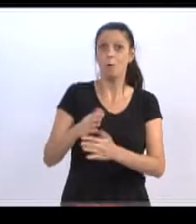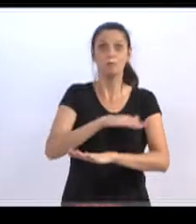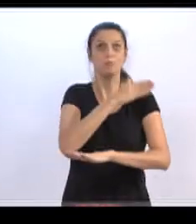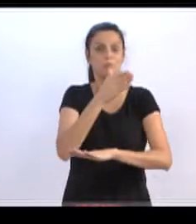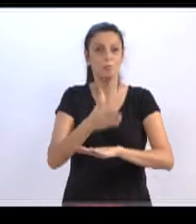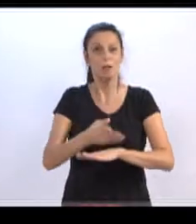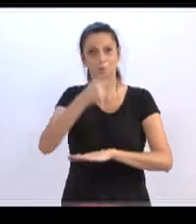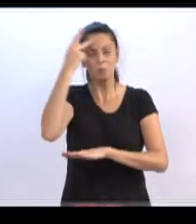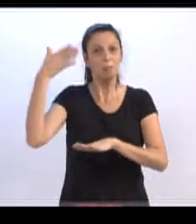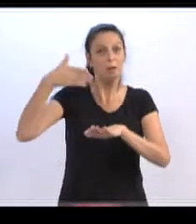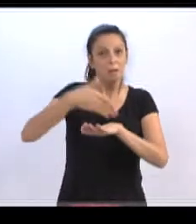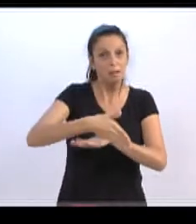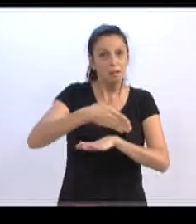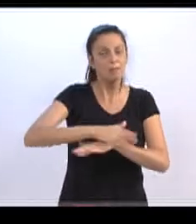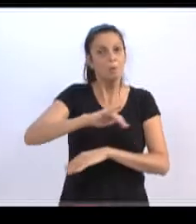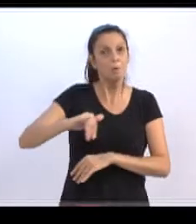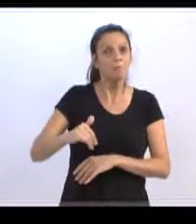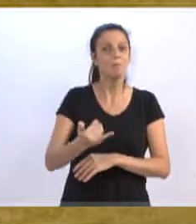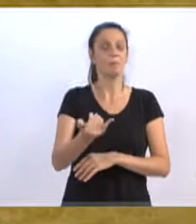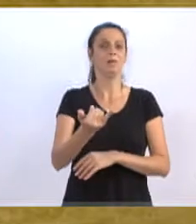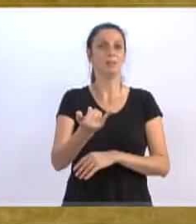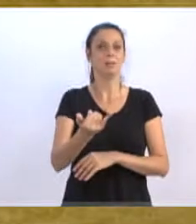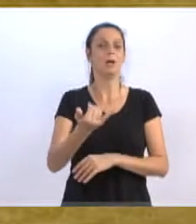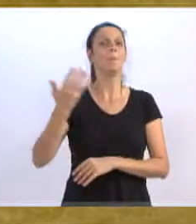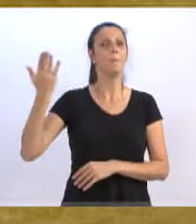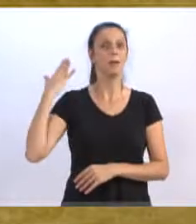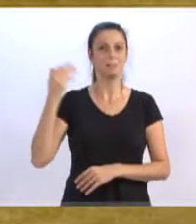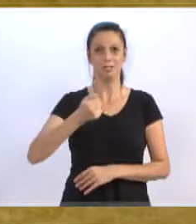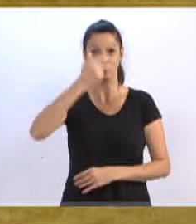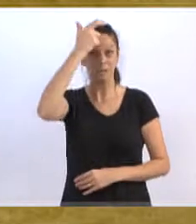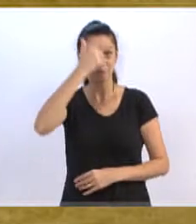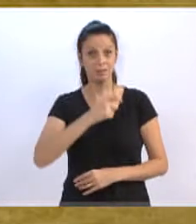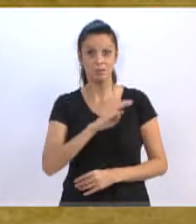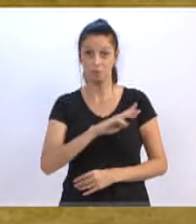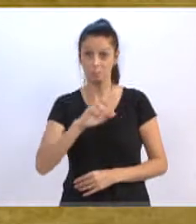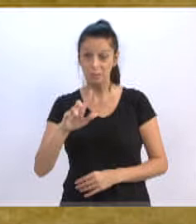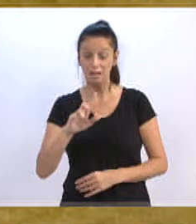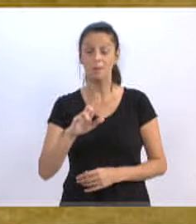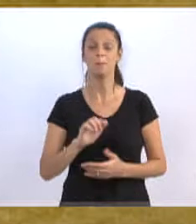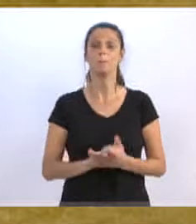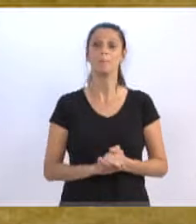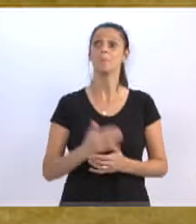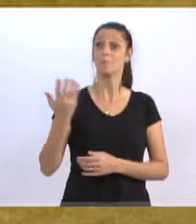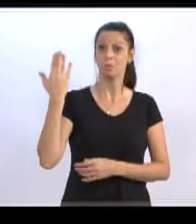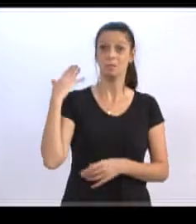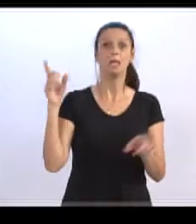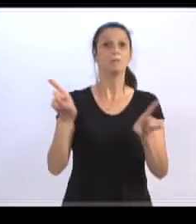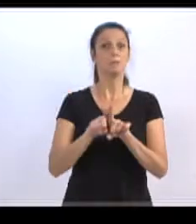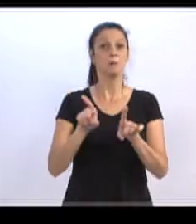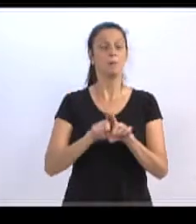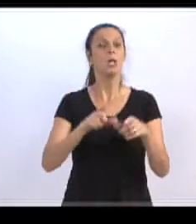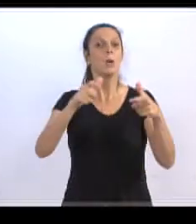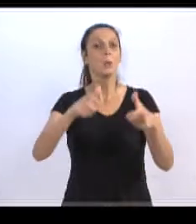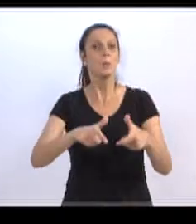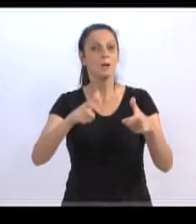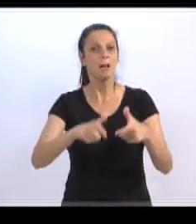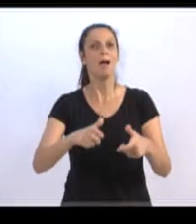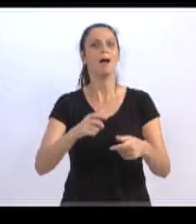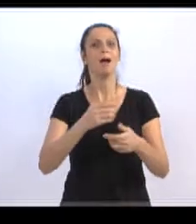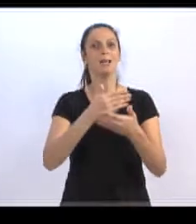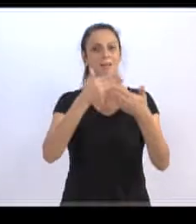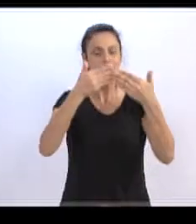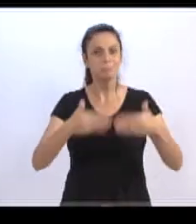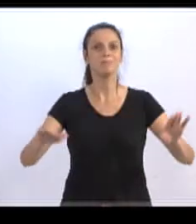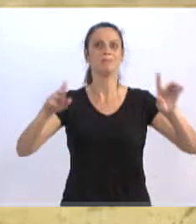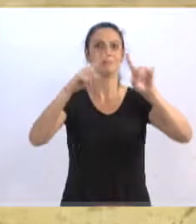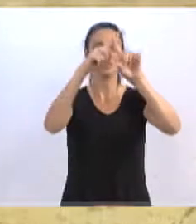blumenauense. Primeiro, pelos atletas blumenauenses, ele sediava torneios estaduais, e eu